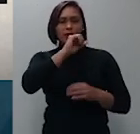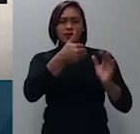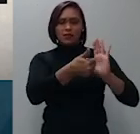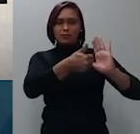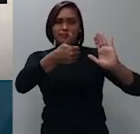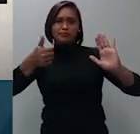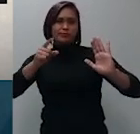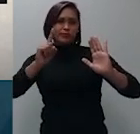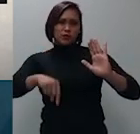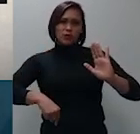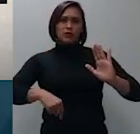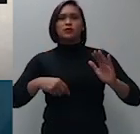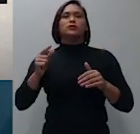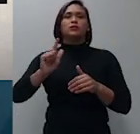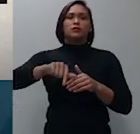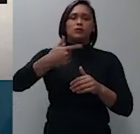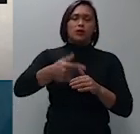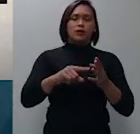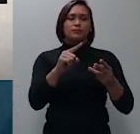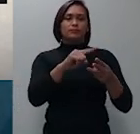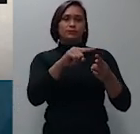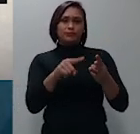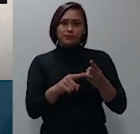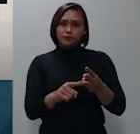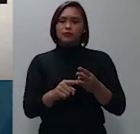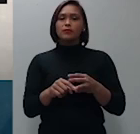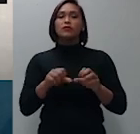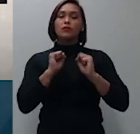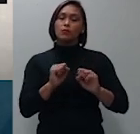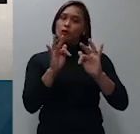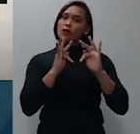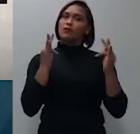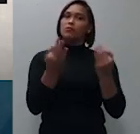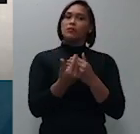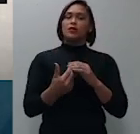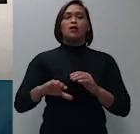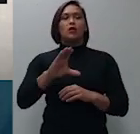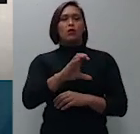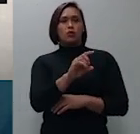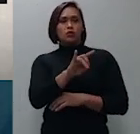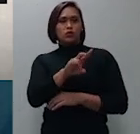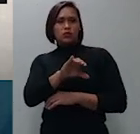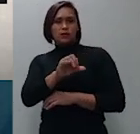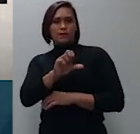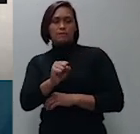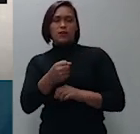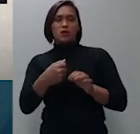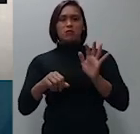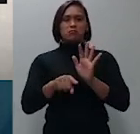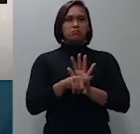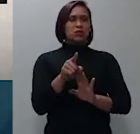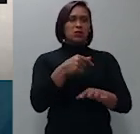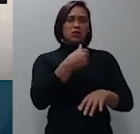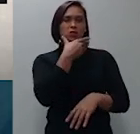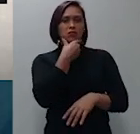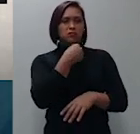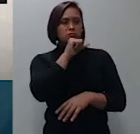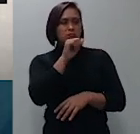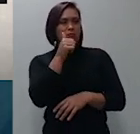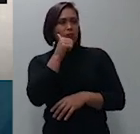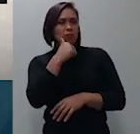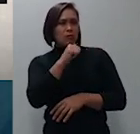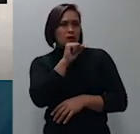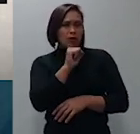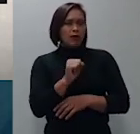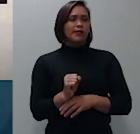ponto 3 apesar do poder familiar o código civil veda expressamente que os pais alienem ou gravem o ônus de